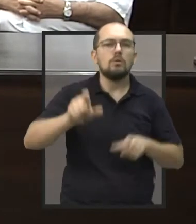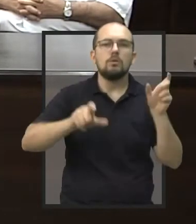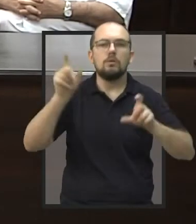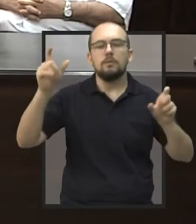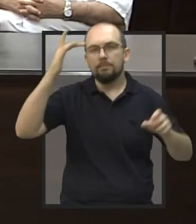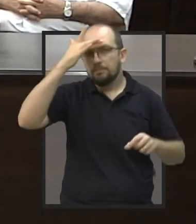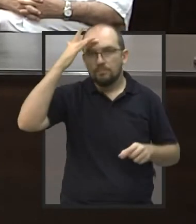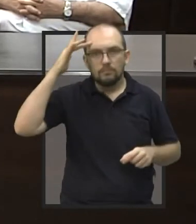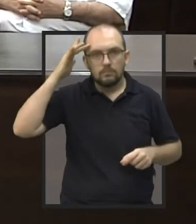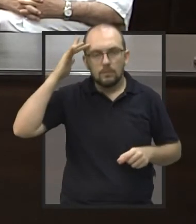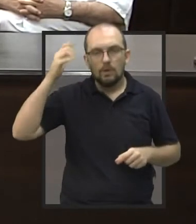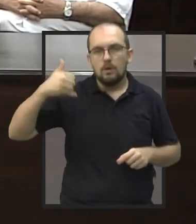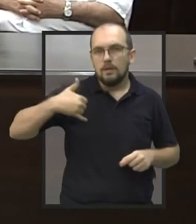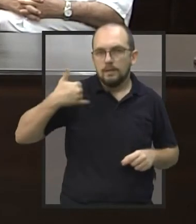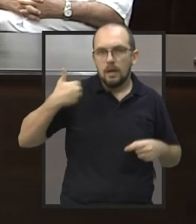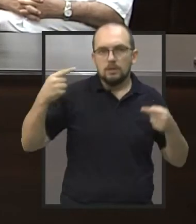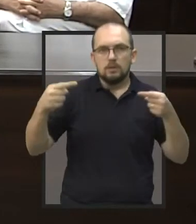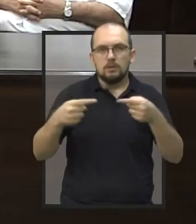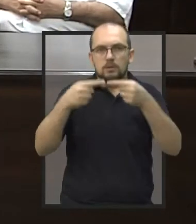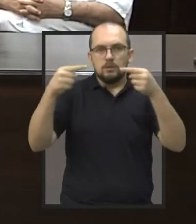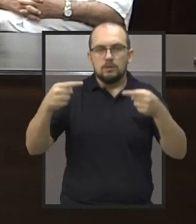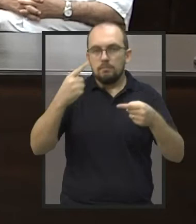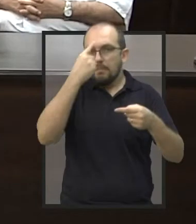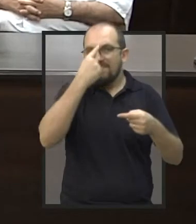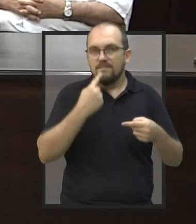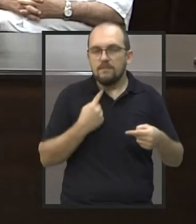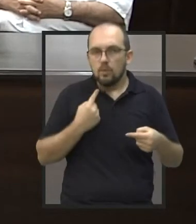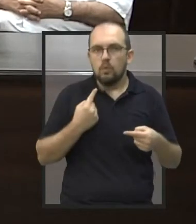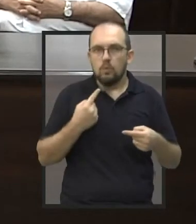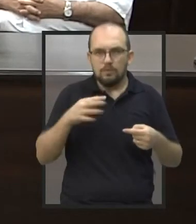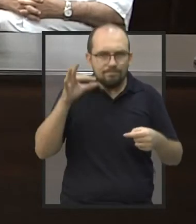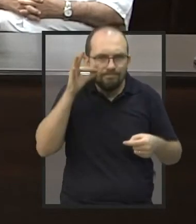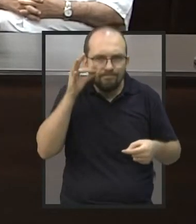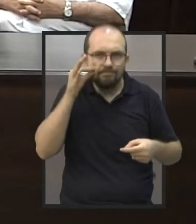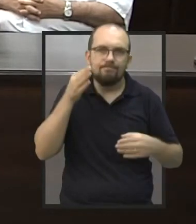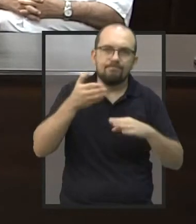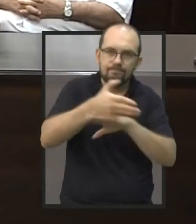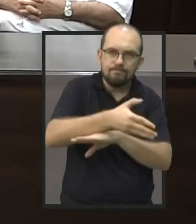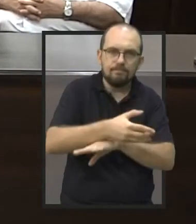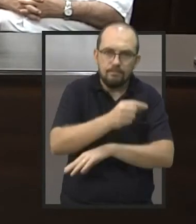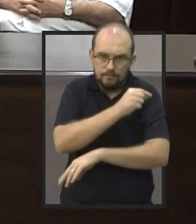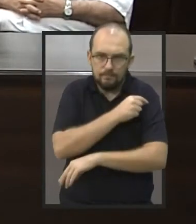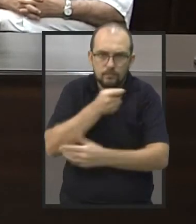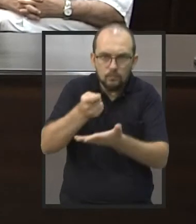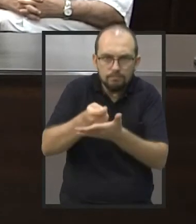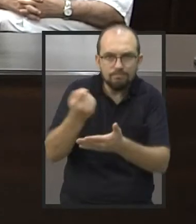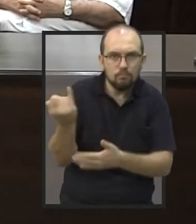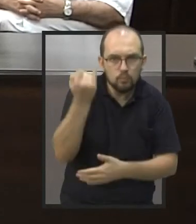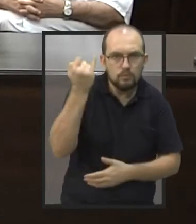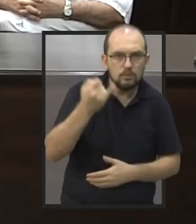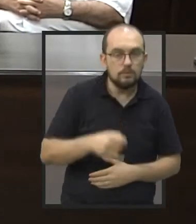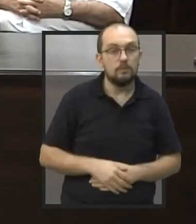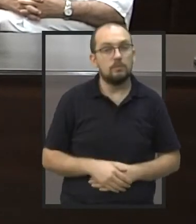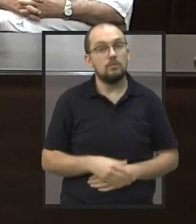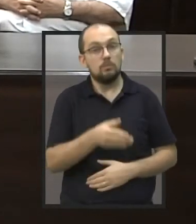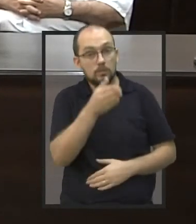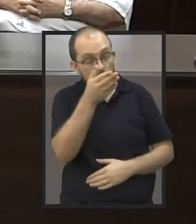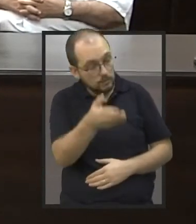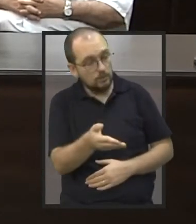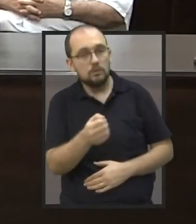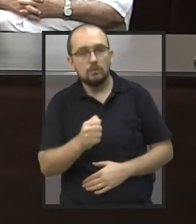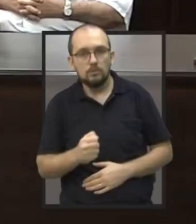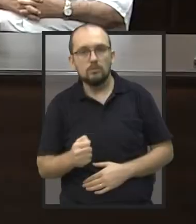enquadram na idade, no perfil, que compareçam as unidades para tomarem a vacina. Isso. Eu